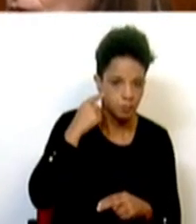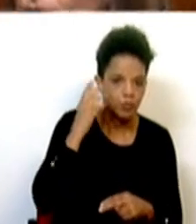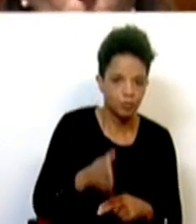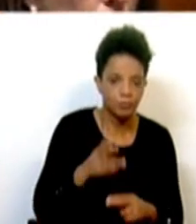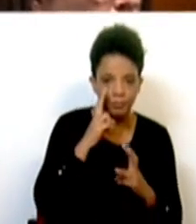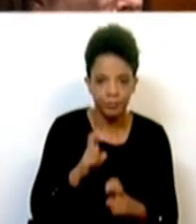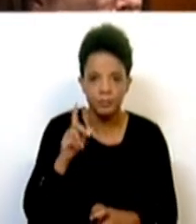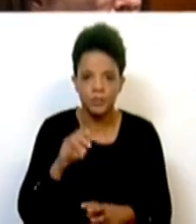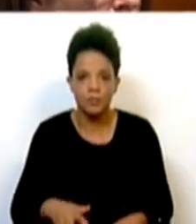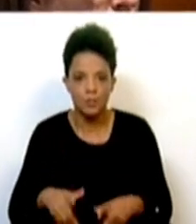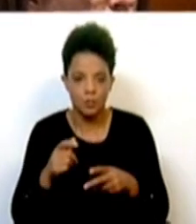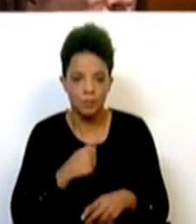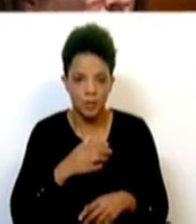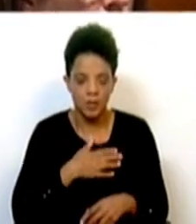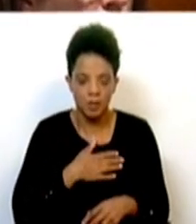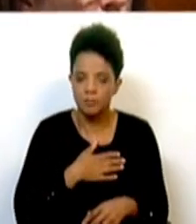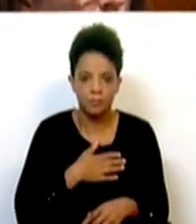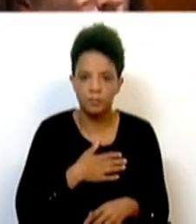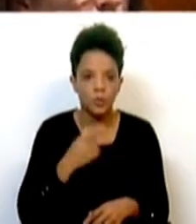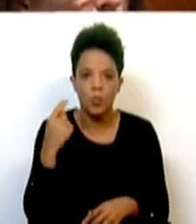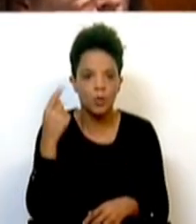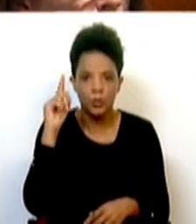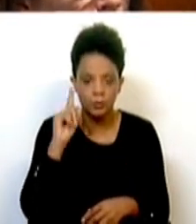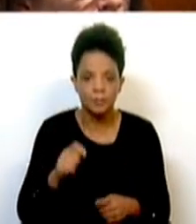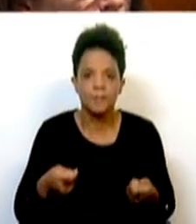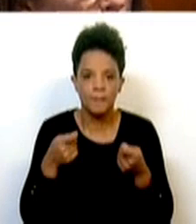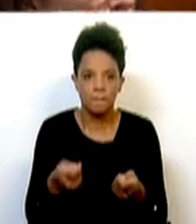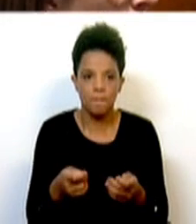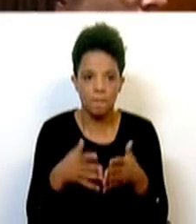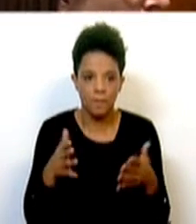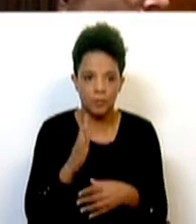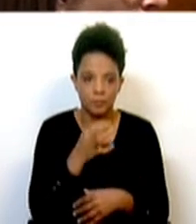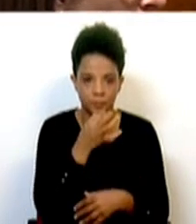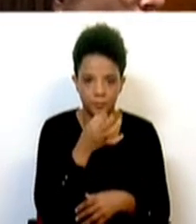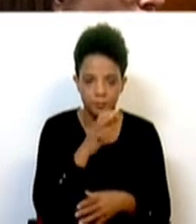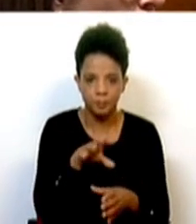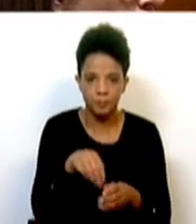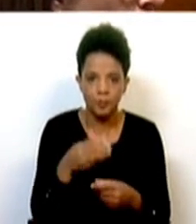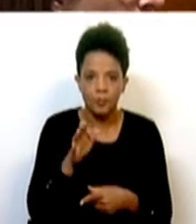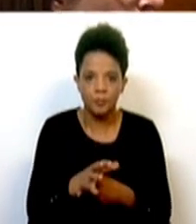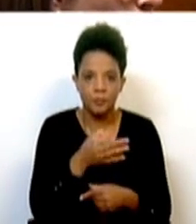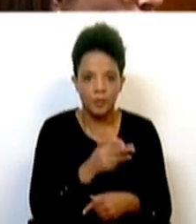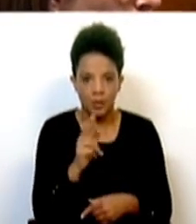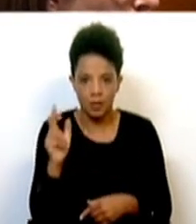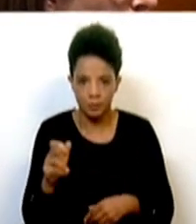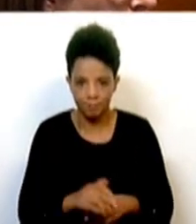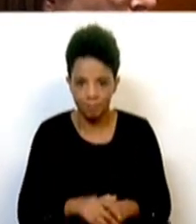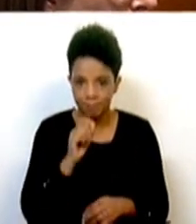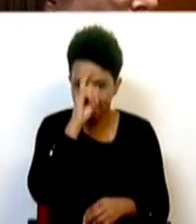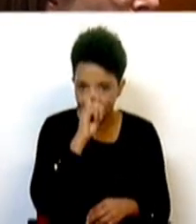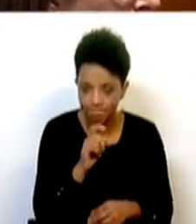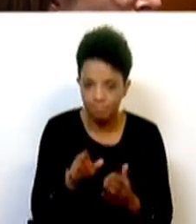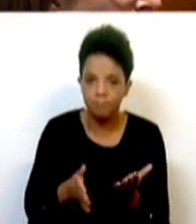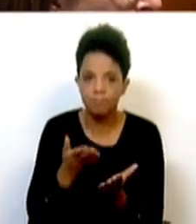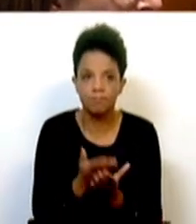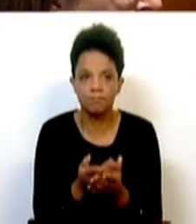em investigação e desenvolvimento empresarial. Não é o único. Temos investimentos grandes que já foram aqui referidos no contexto, por exemplo, do PRDR. Lembro ainda que esta